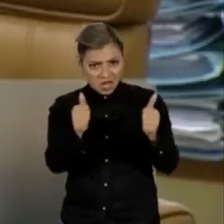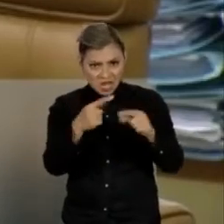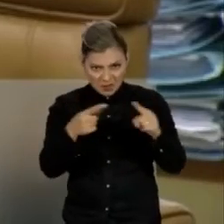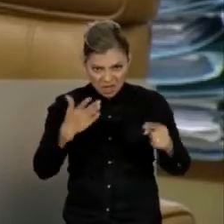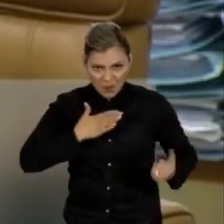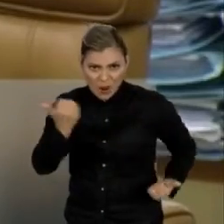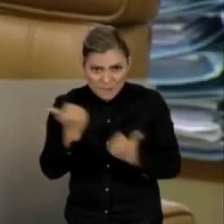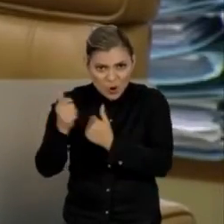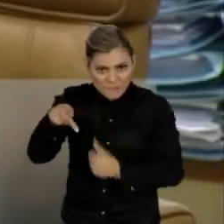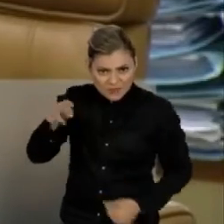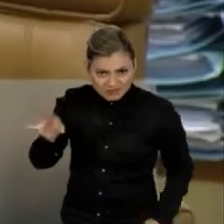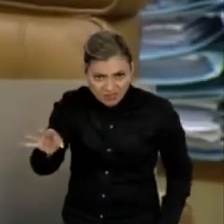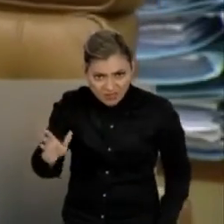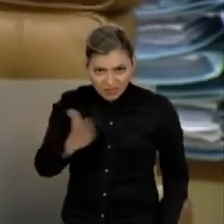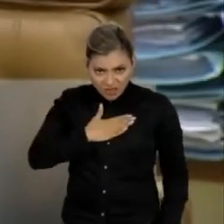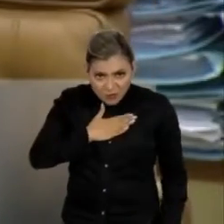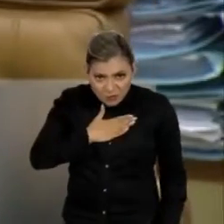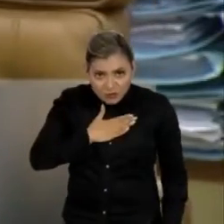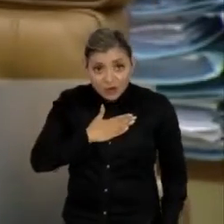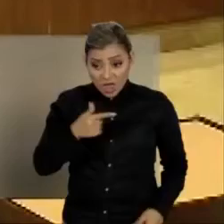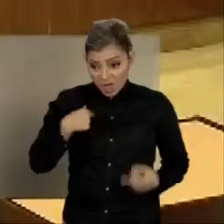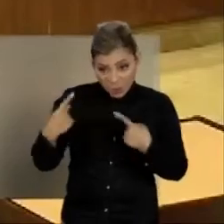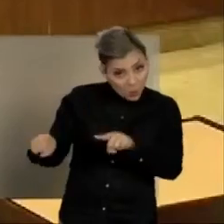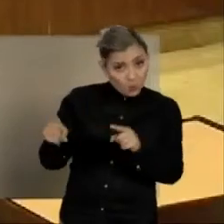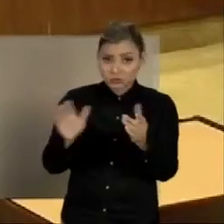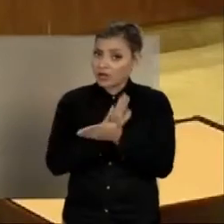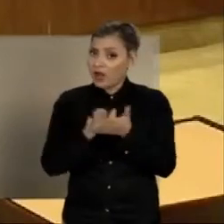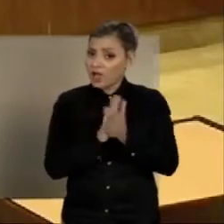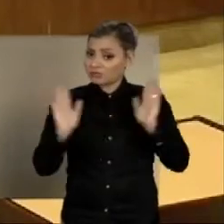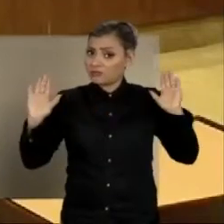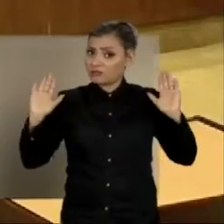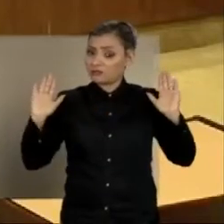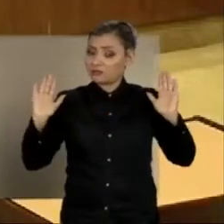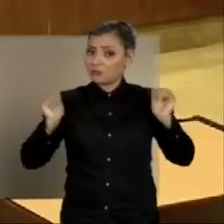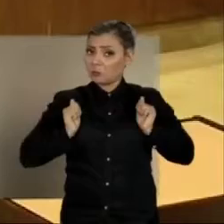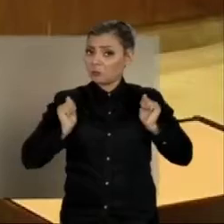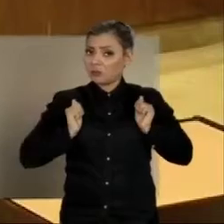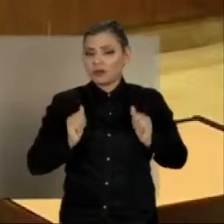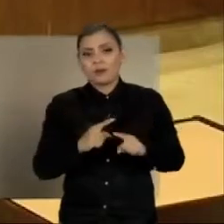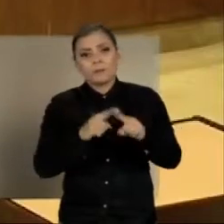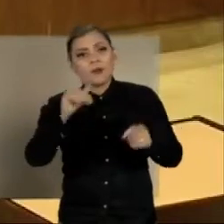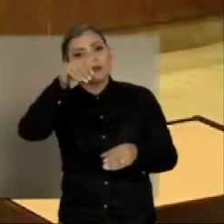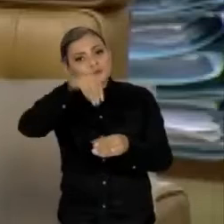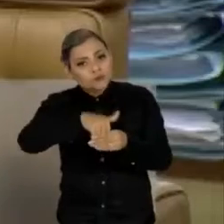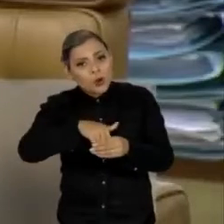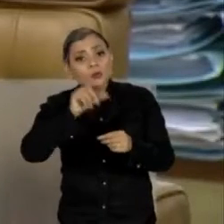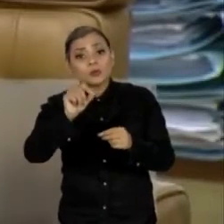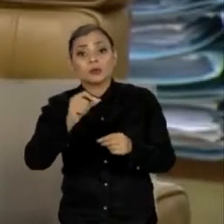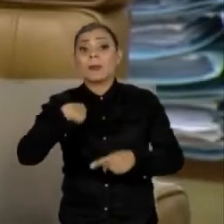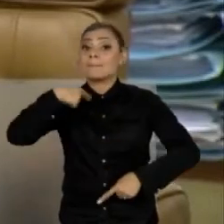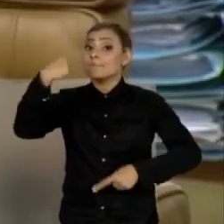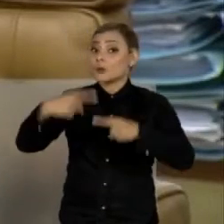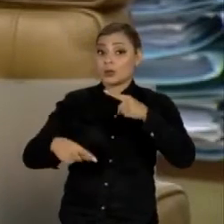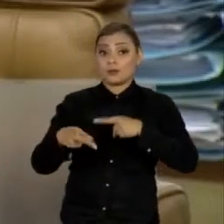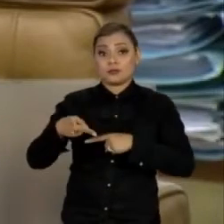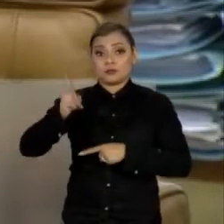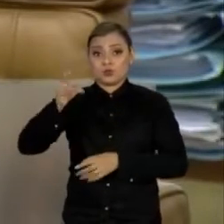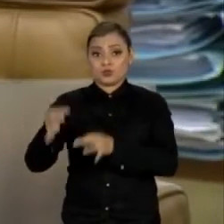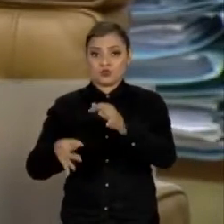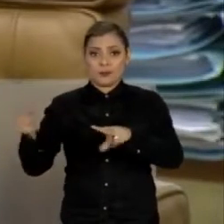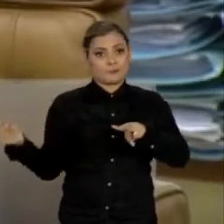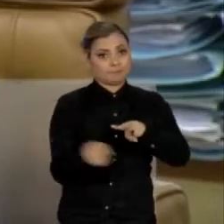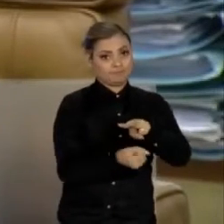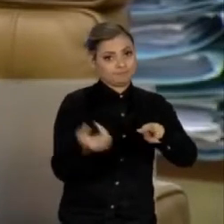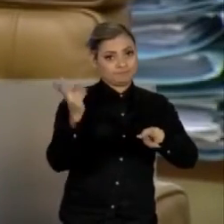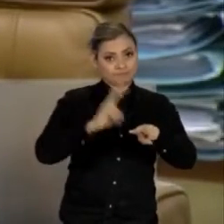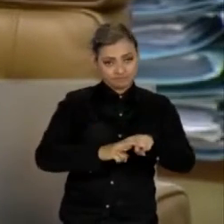de petismo. Também não sou anti-petista. No voto, seguiu o entendimento que proíbe a prisão após condenação pelos